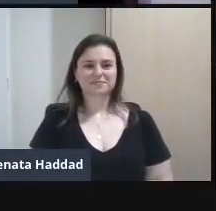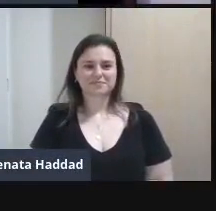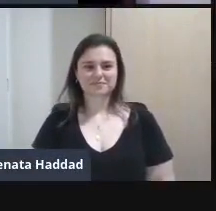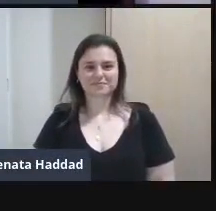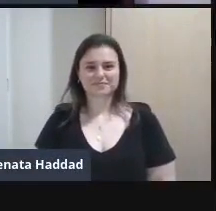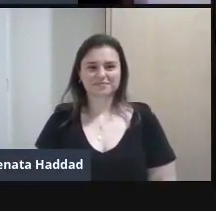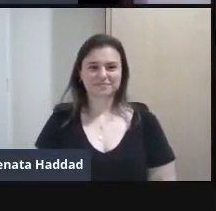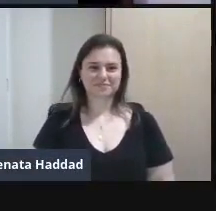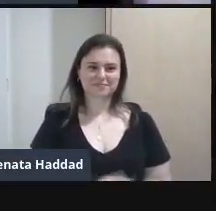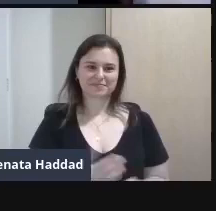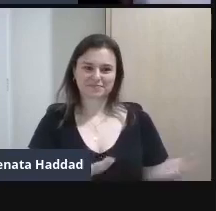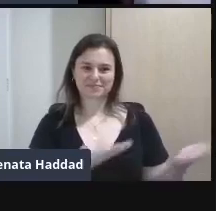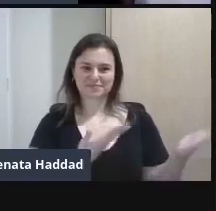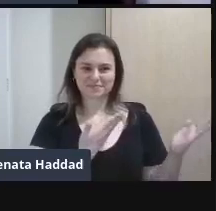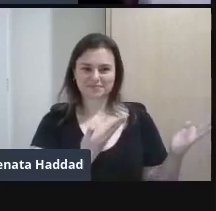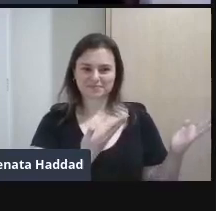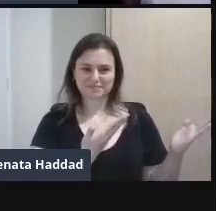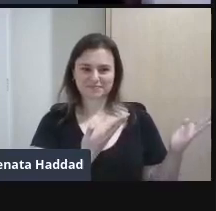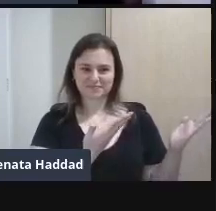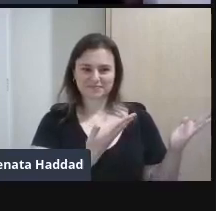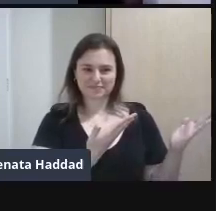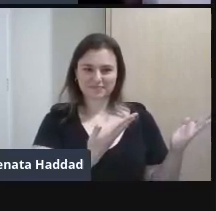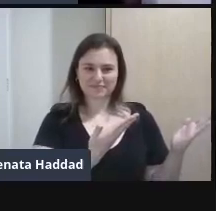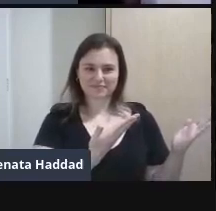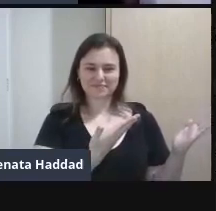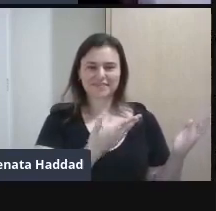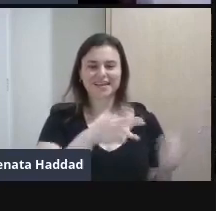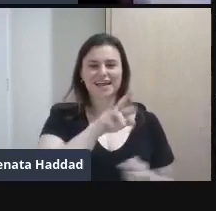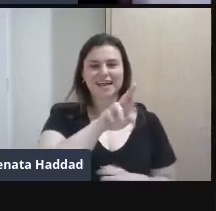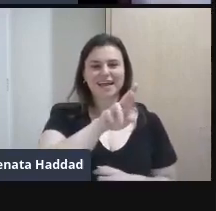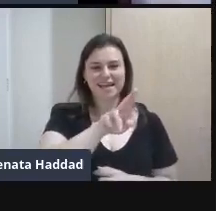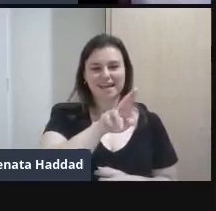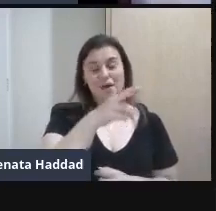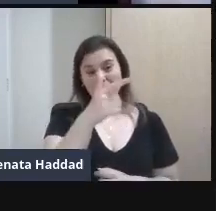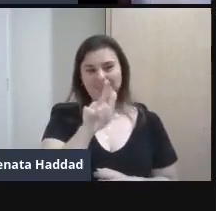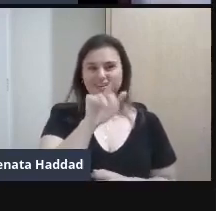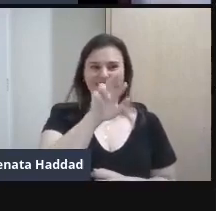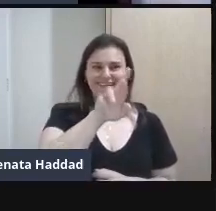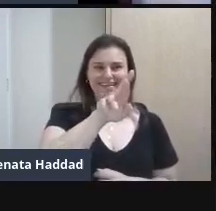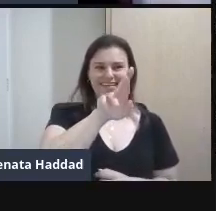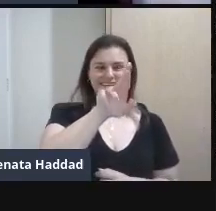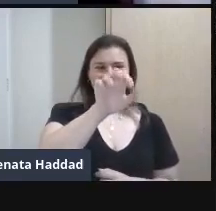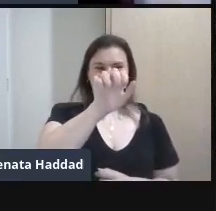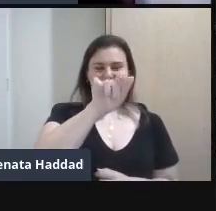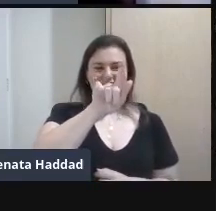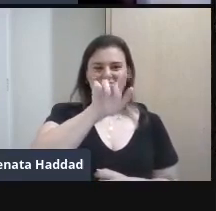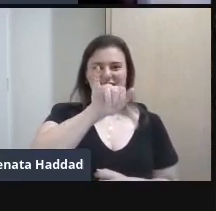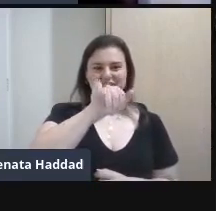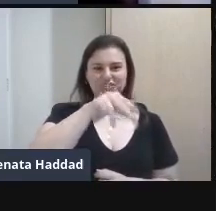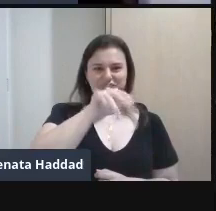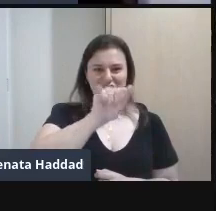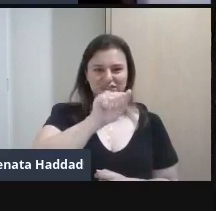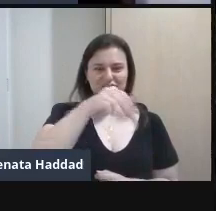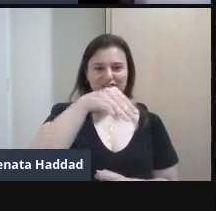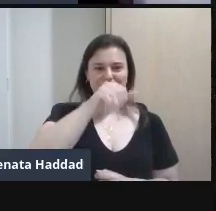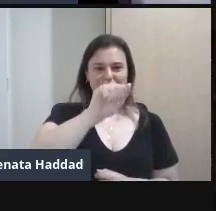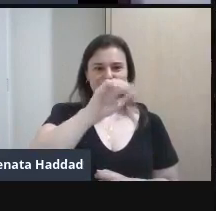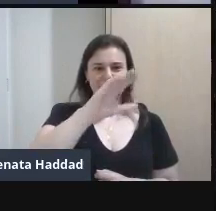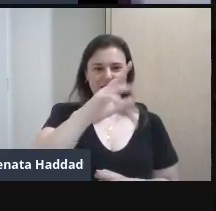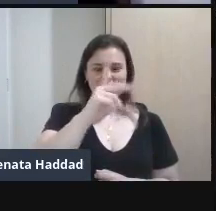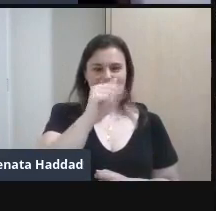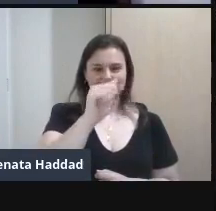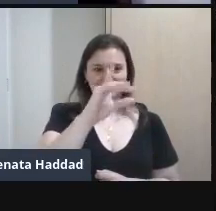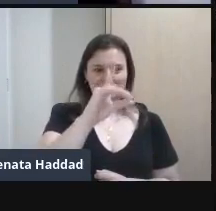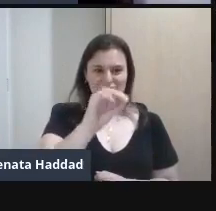escritoras Falamos de Marina Colassante Agora outra Regina Essa é a Regina Machado A gente falou da Regina Silveira Artista plástica Artista